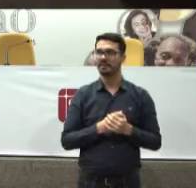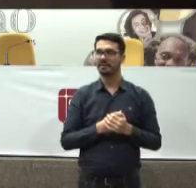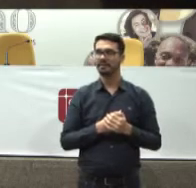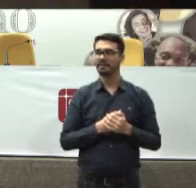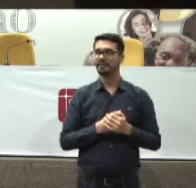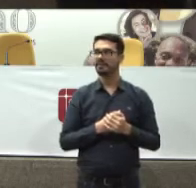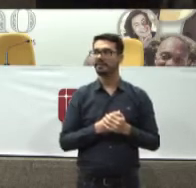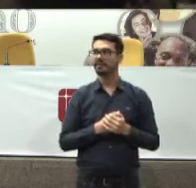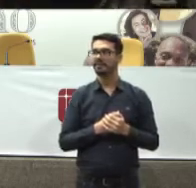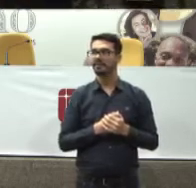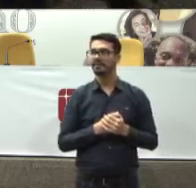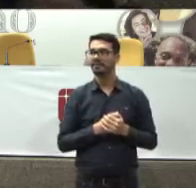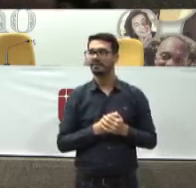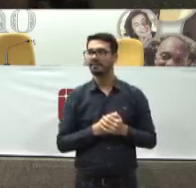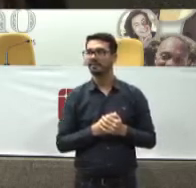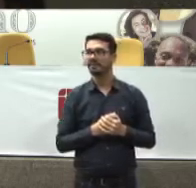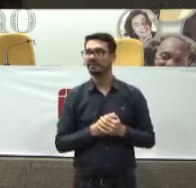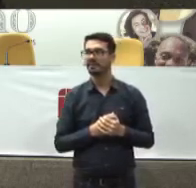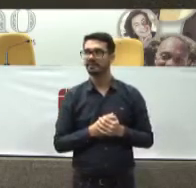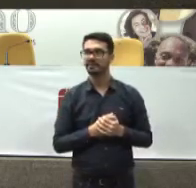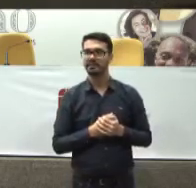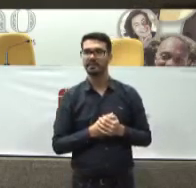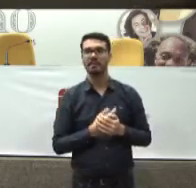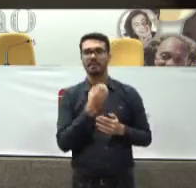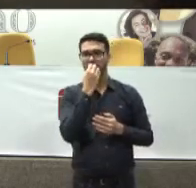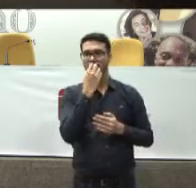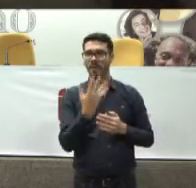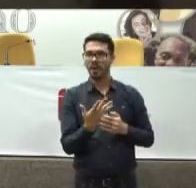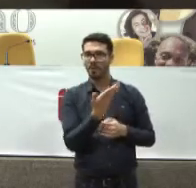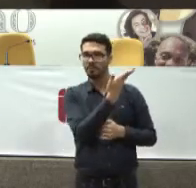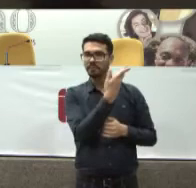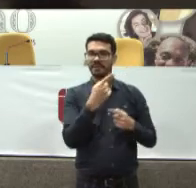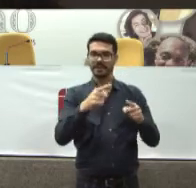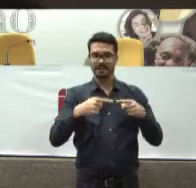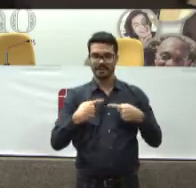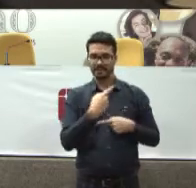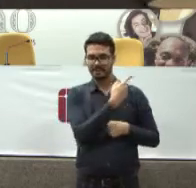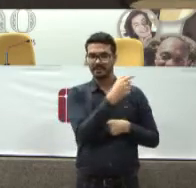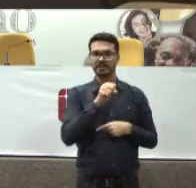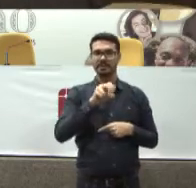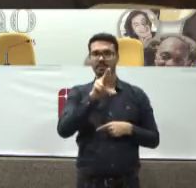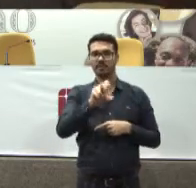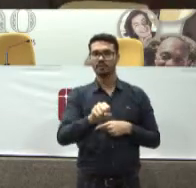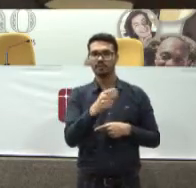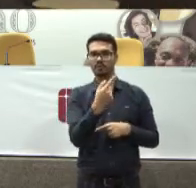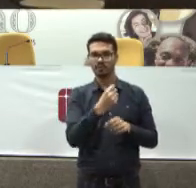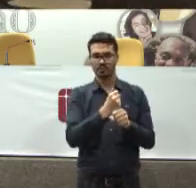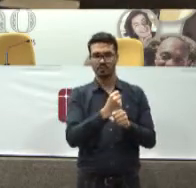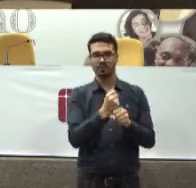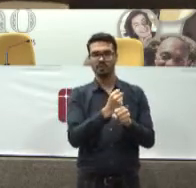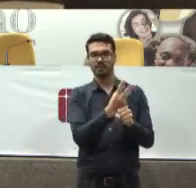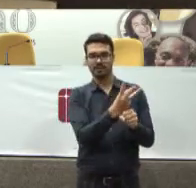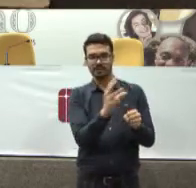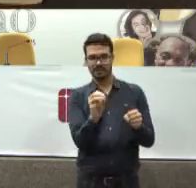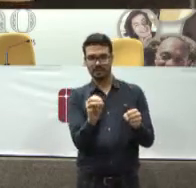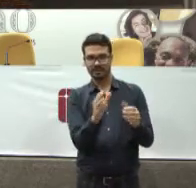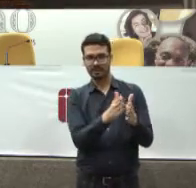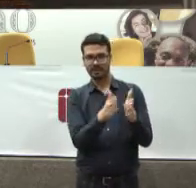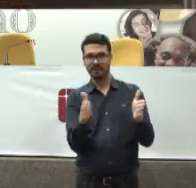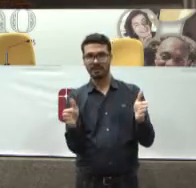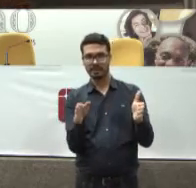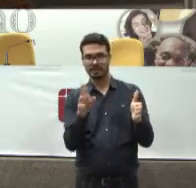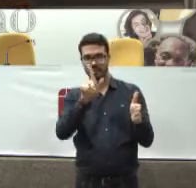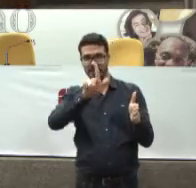Eu acho que vai Deixa eu ver Está aqui funcionando Bom Quais os desafios do SUS Nesses seus 30 anos A coisa que eu mais ouço Quando eu converso com